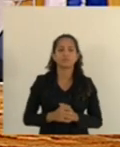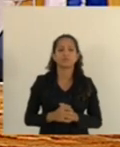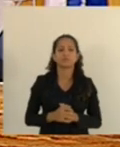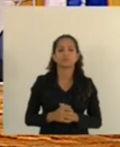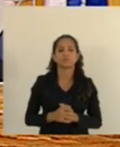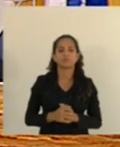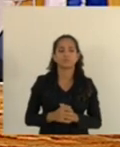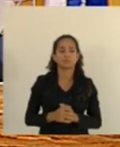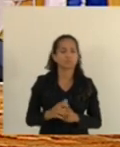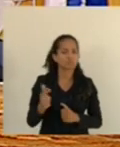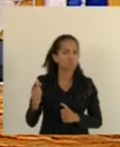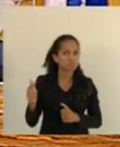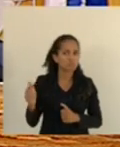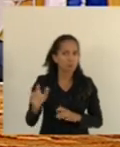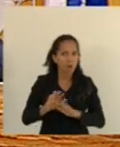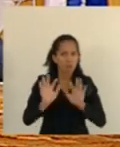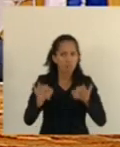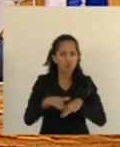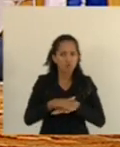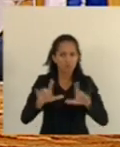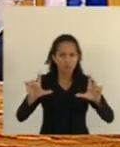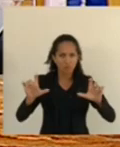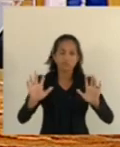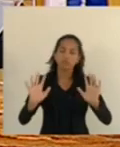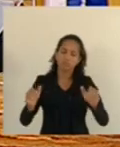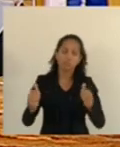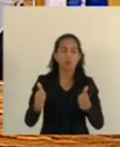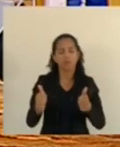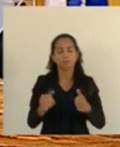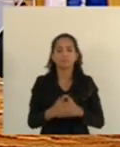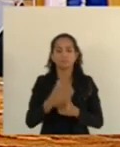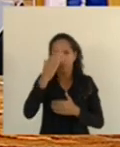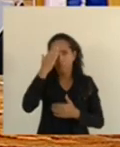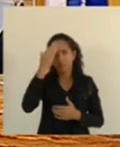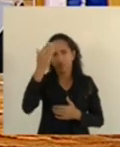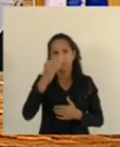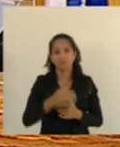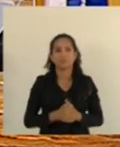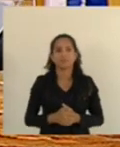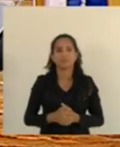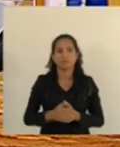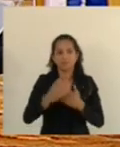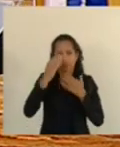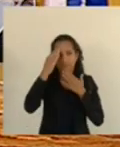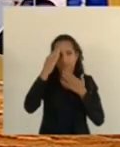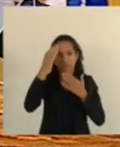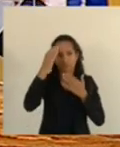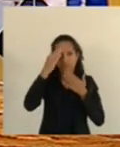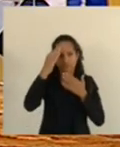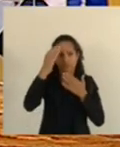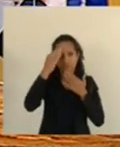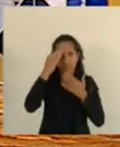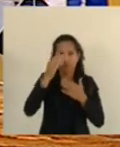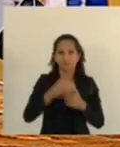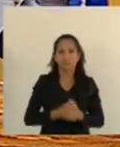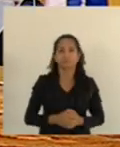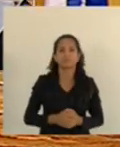Não tem mais não, acabou, né? Bem, muito obrigado. Obrigado, Fabiana.